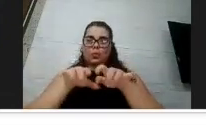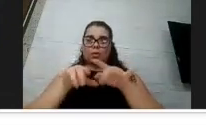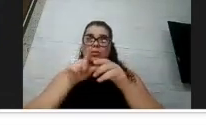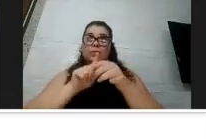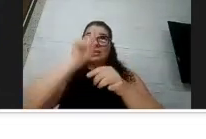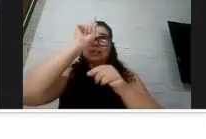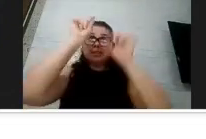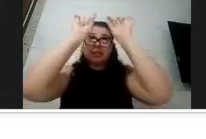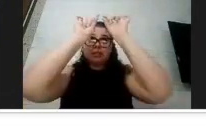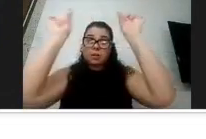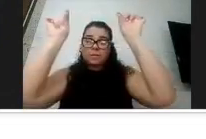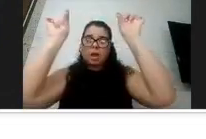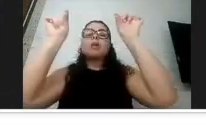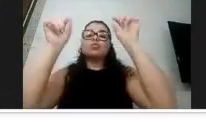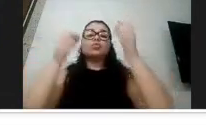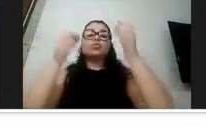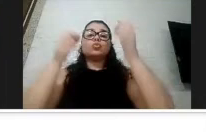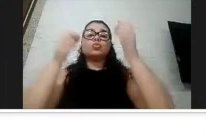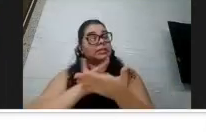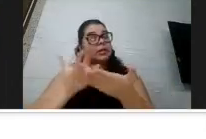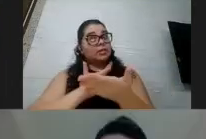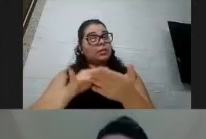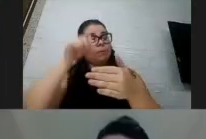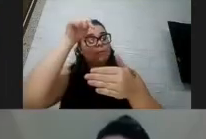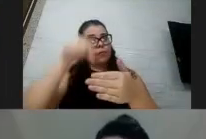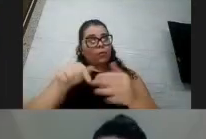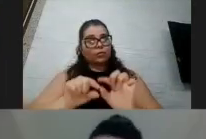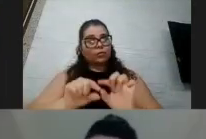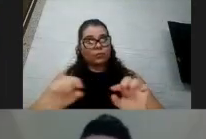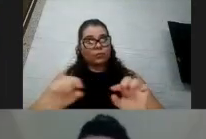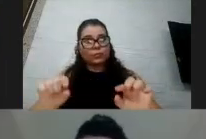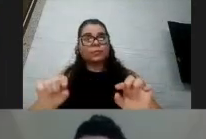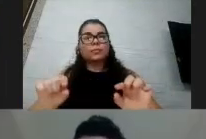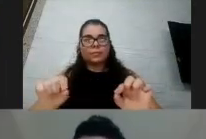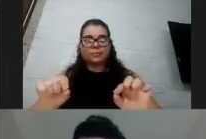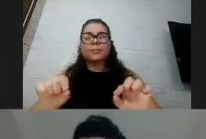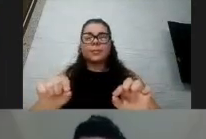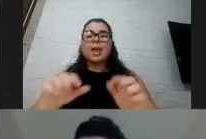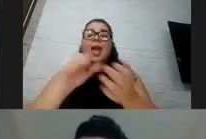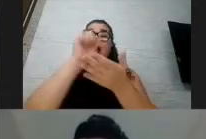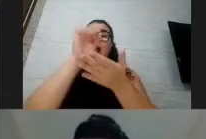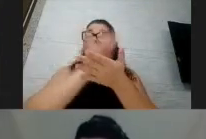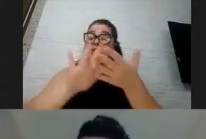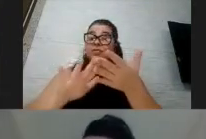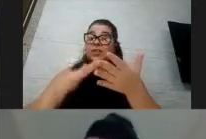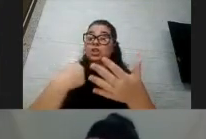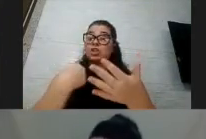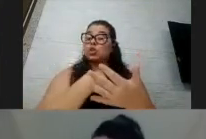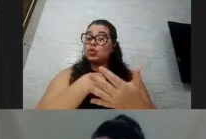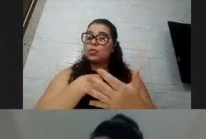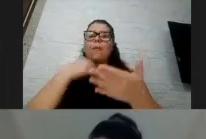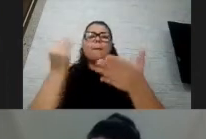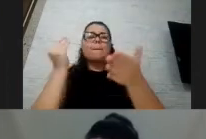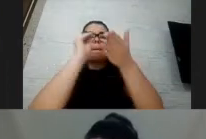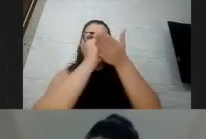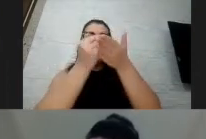se alguém quiser debater, pode fazer por ali. E atividades é onde nós vamos postar as atividades e materiais